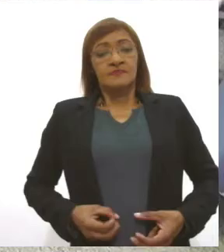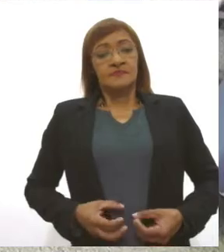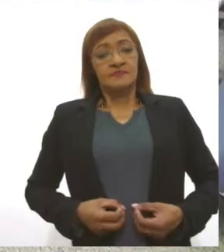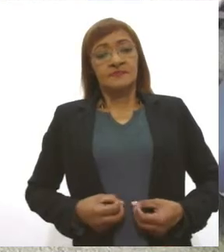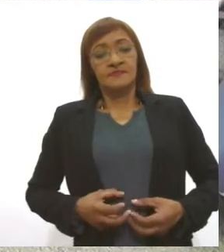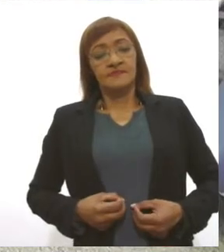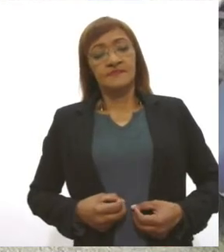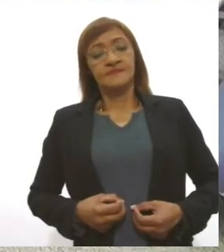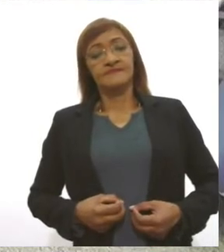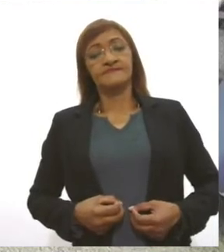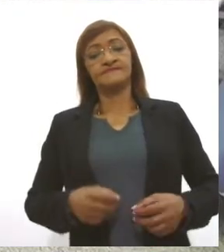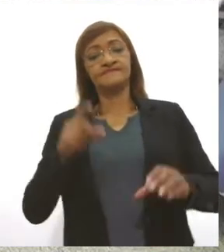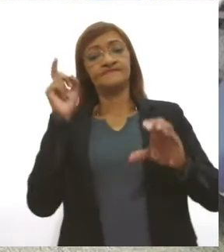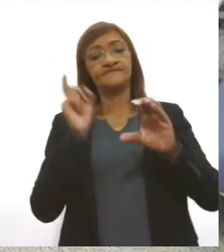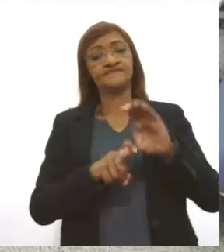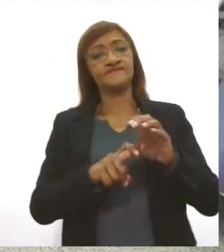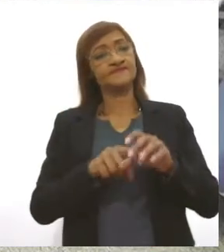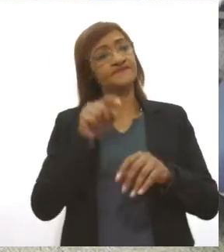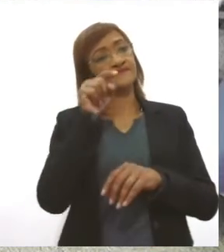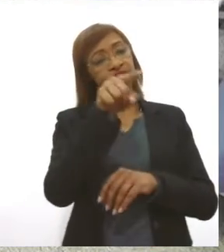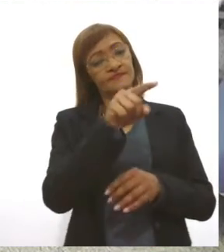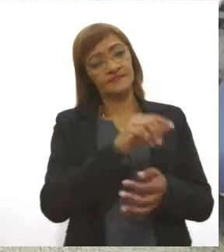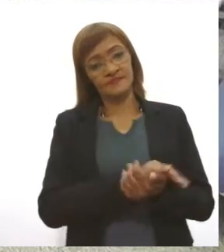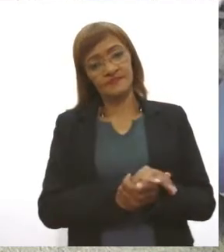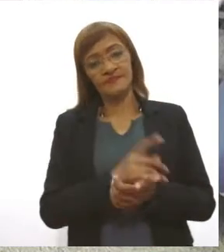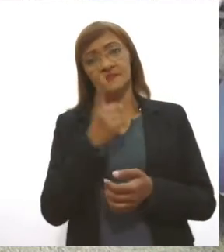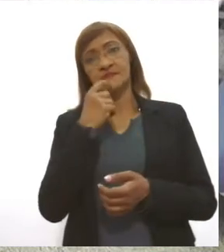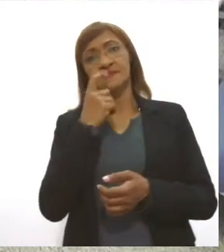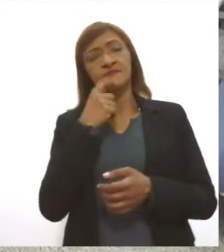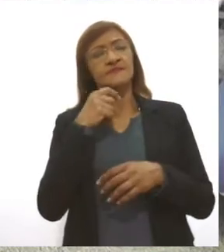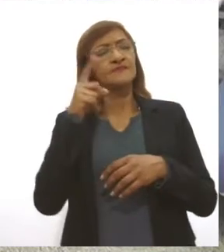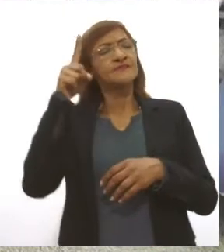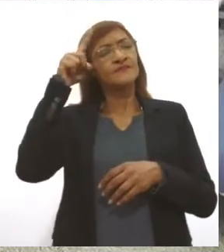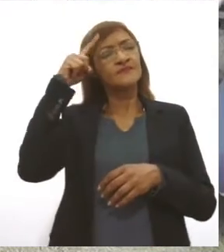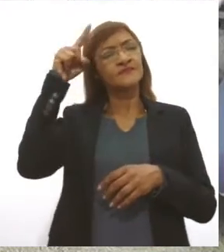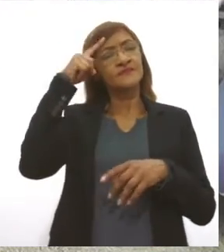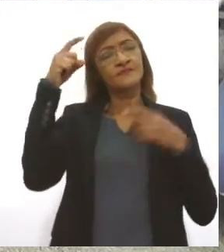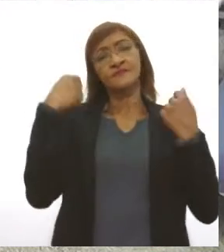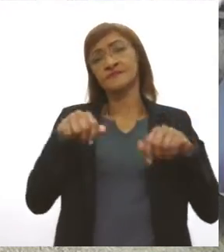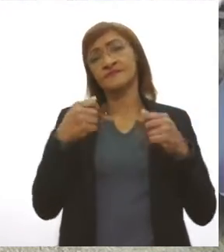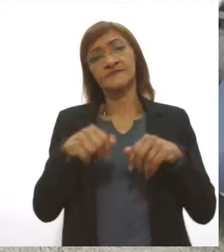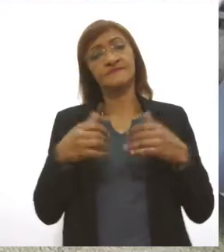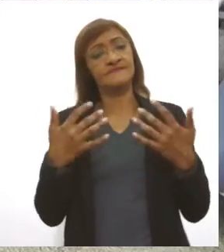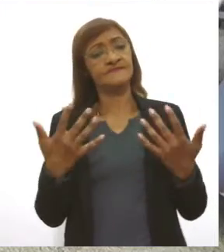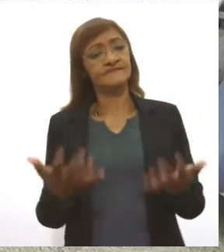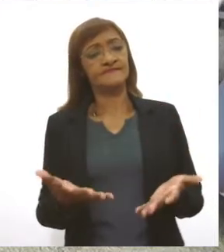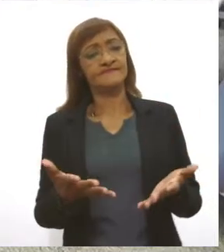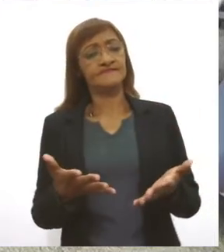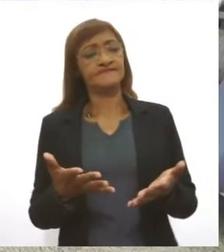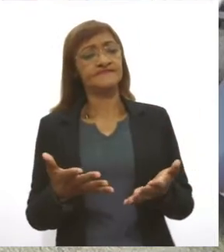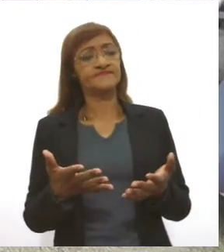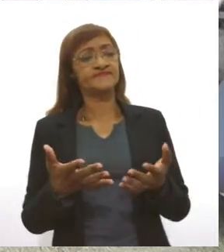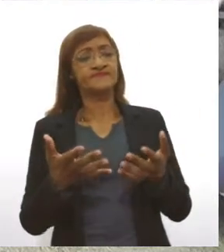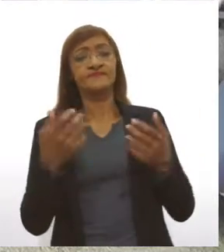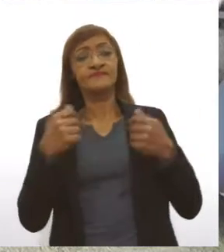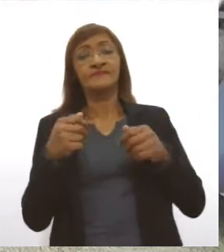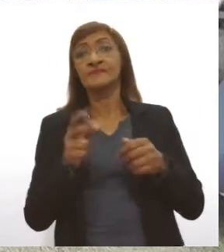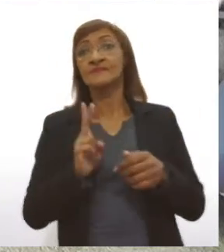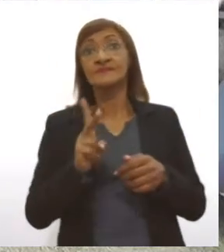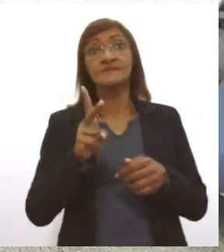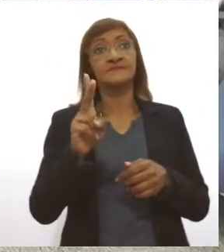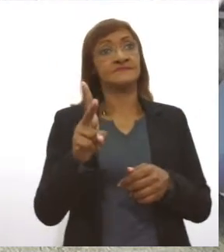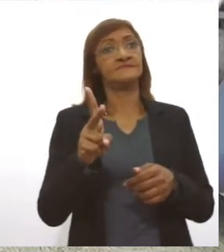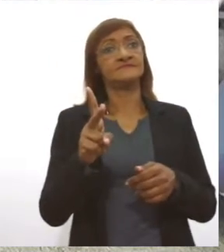você, eles precisam de sangue diariamente. A maioria dos tratamentos requer concentrado de plaqueta, concentrado de